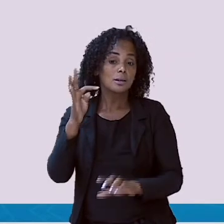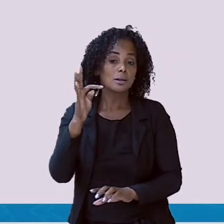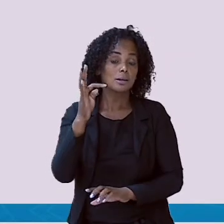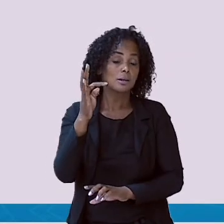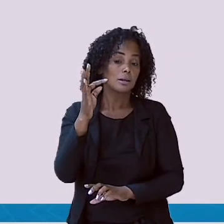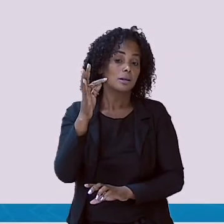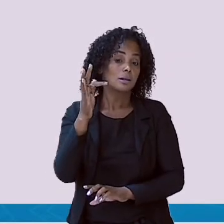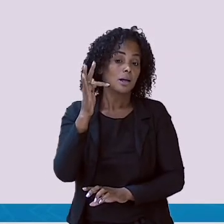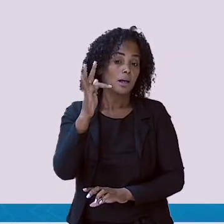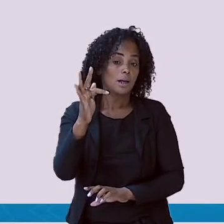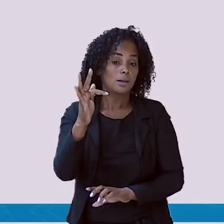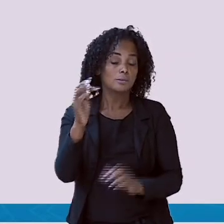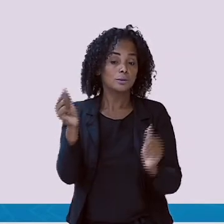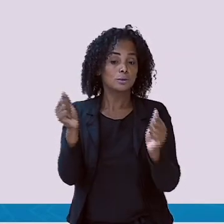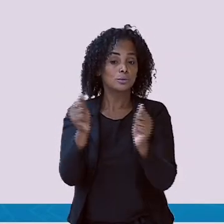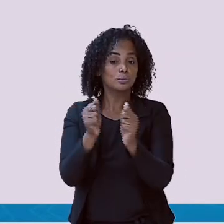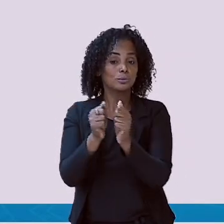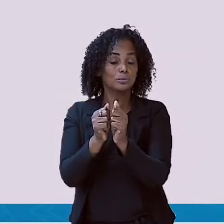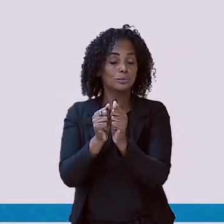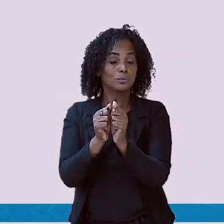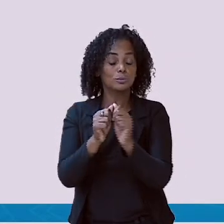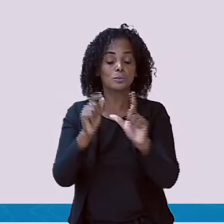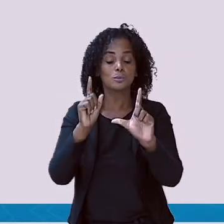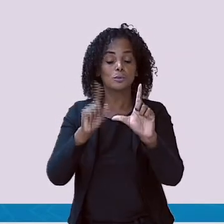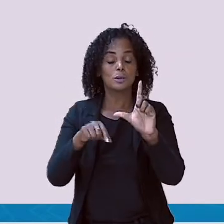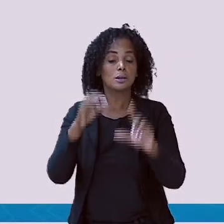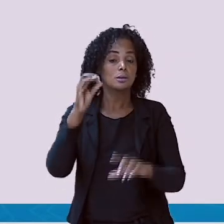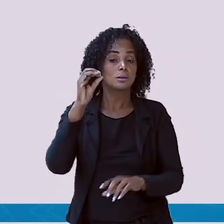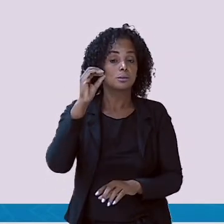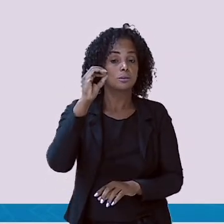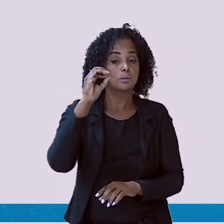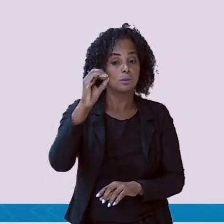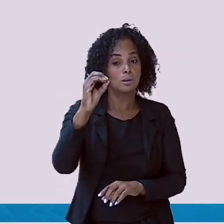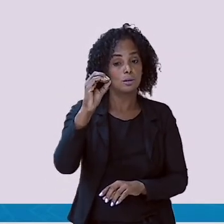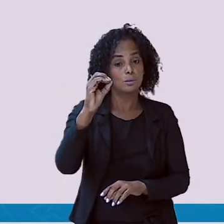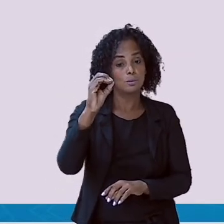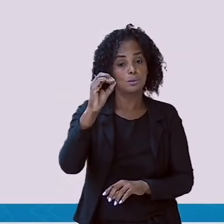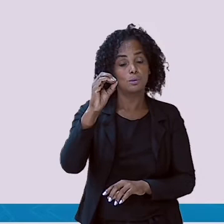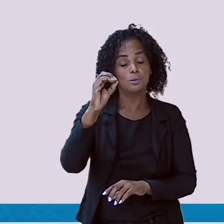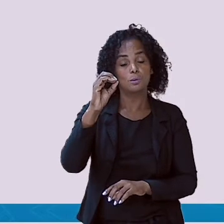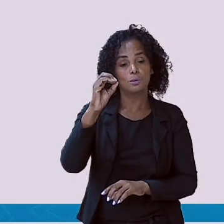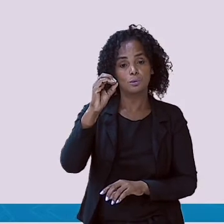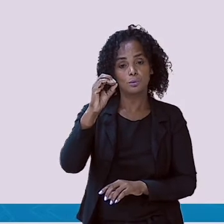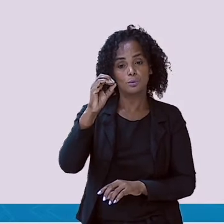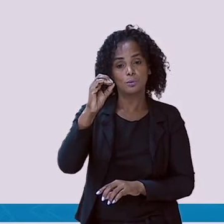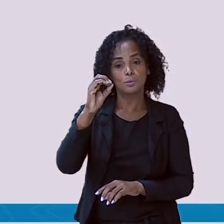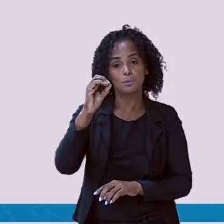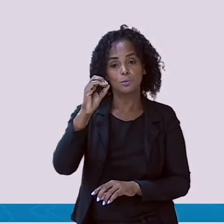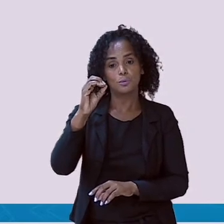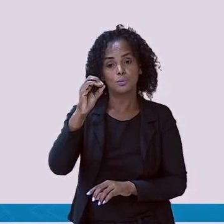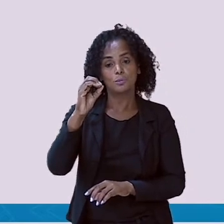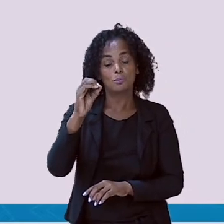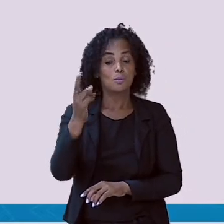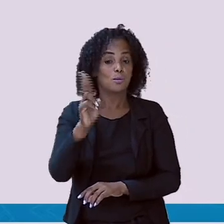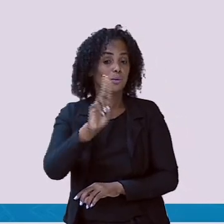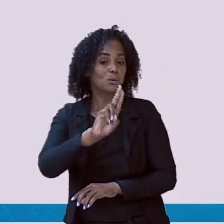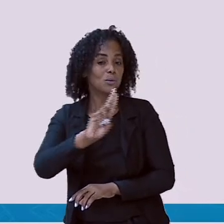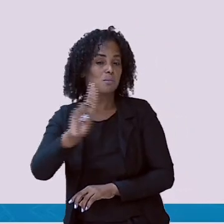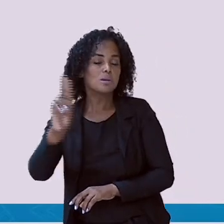Então vamos lá. Té, Lé, Fó, Né. A nossa